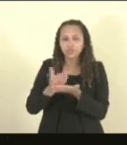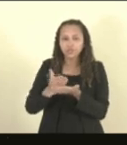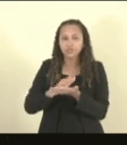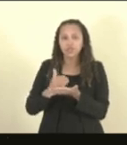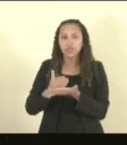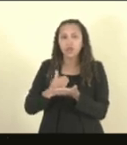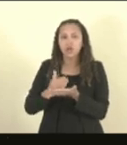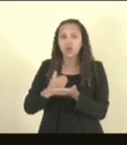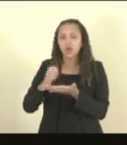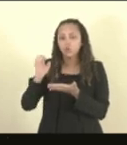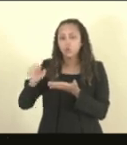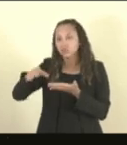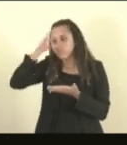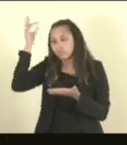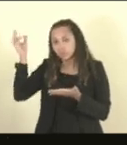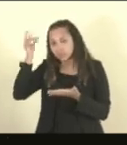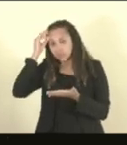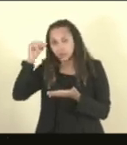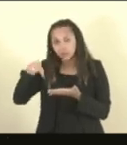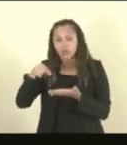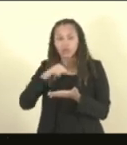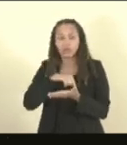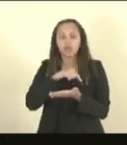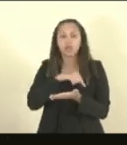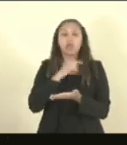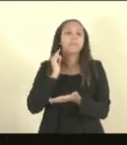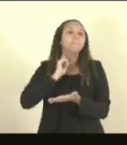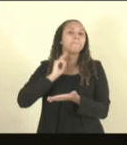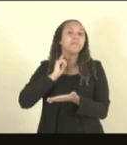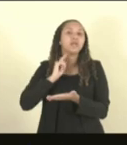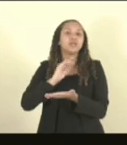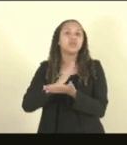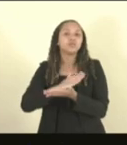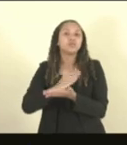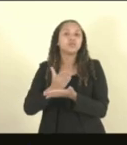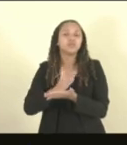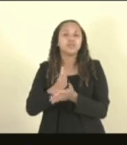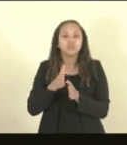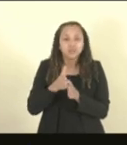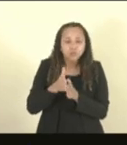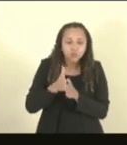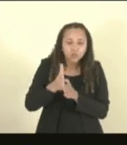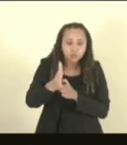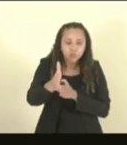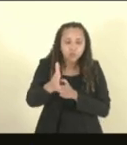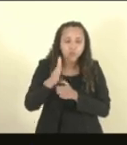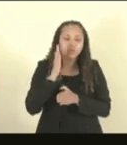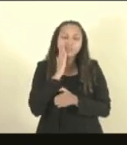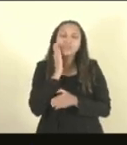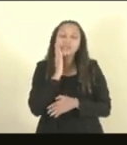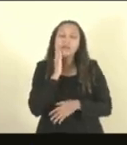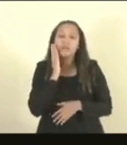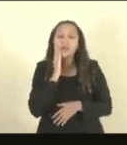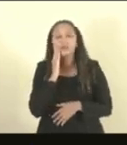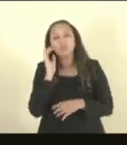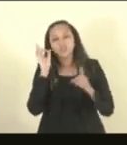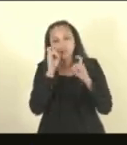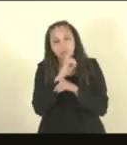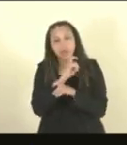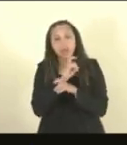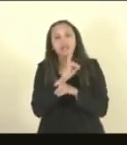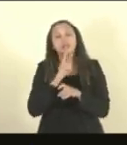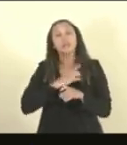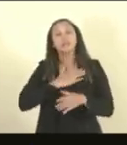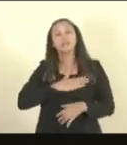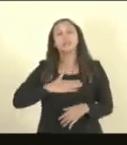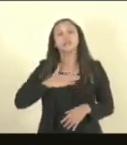entre o Estado do Espírito Santo e Minas Gerais. Nós sabemos as dificuldades operacionais, no entanto, nós tivemos a grata